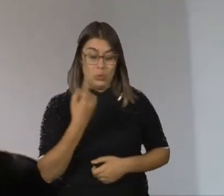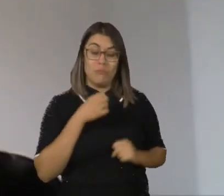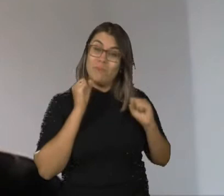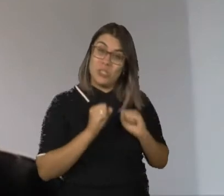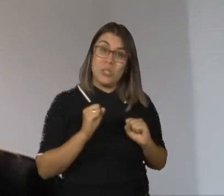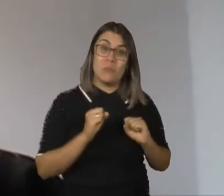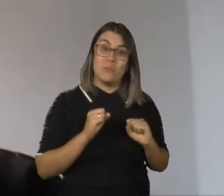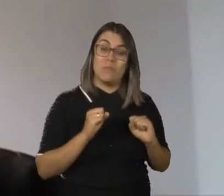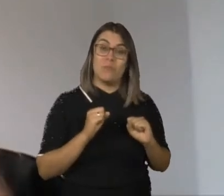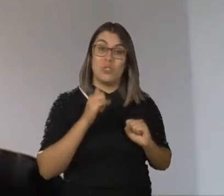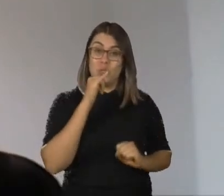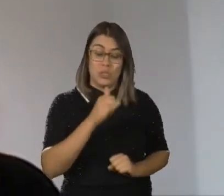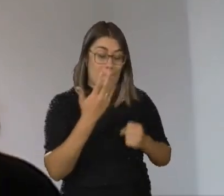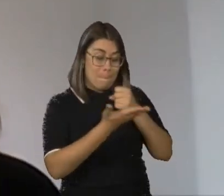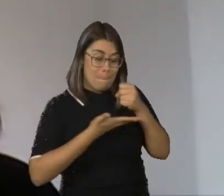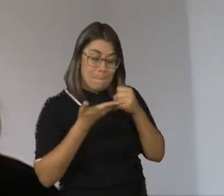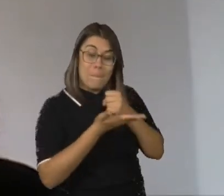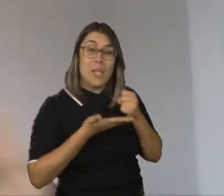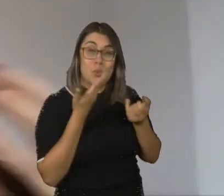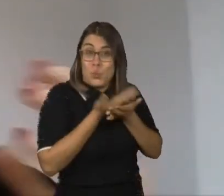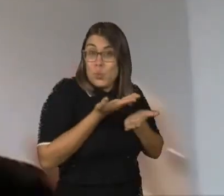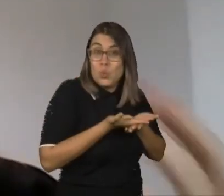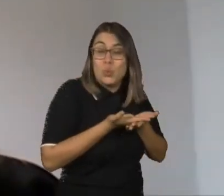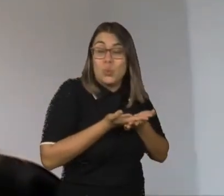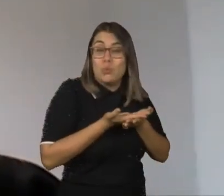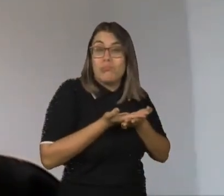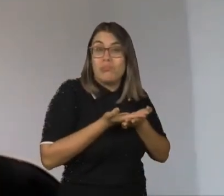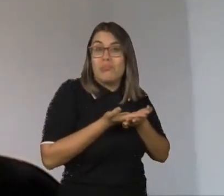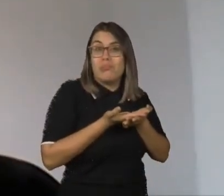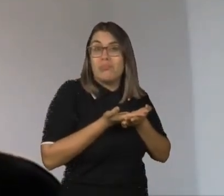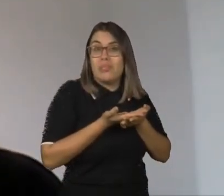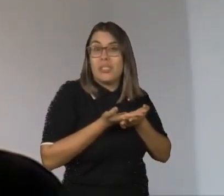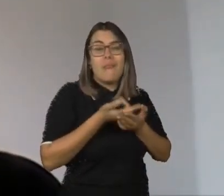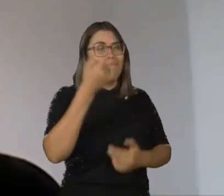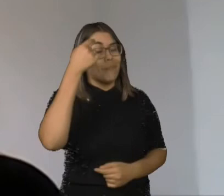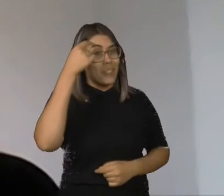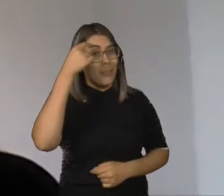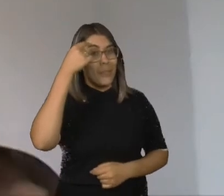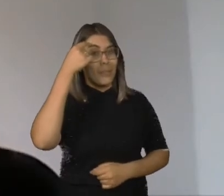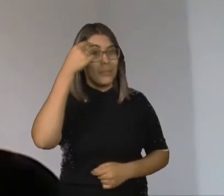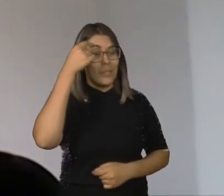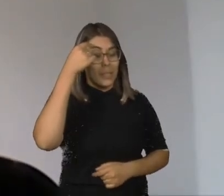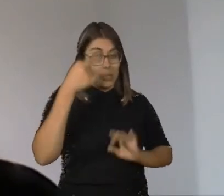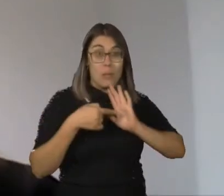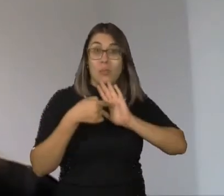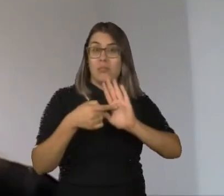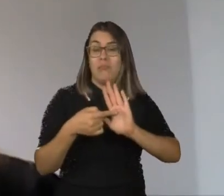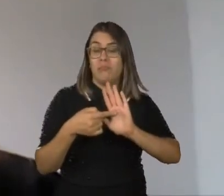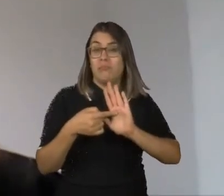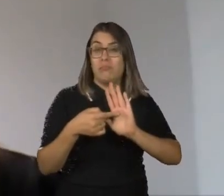que, com base nesses estudos, nessas ideias que são apresentadas,